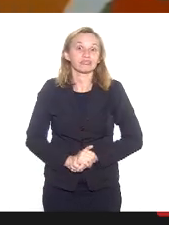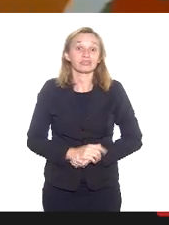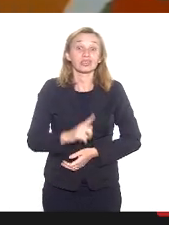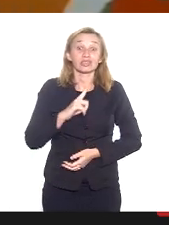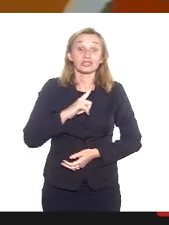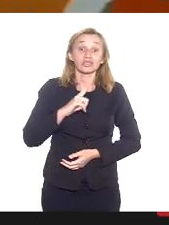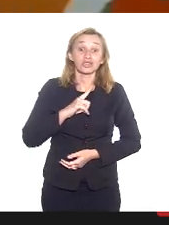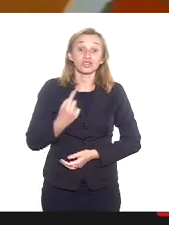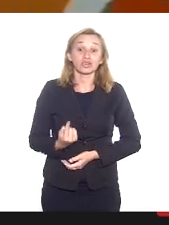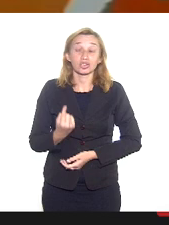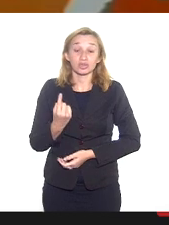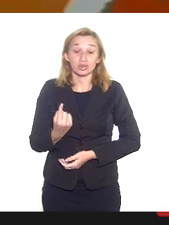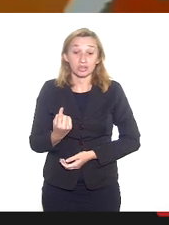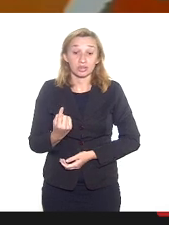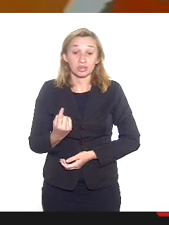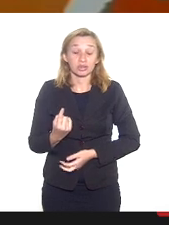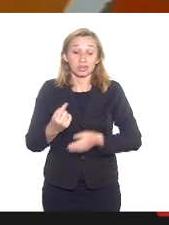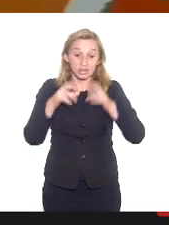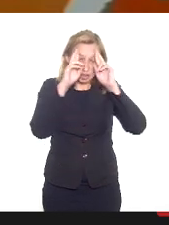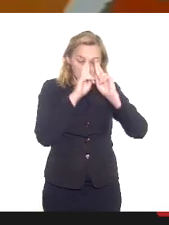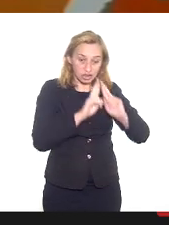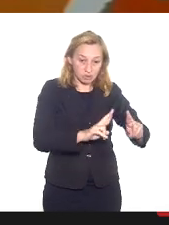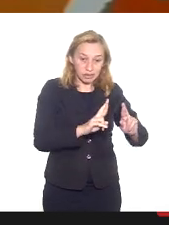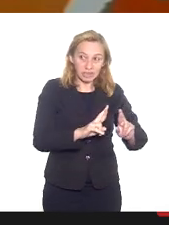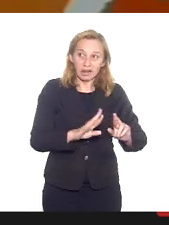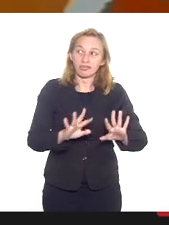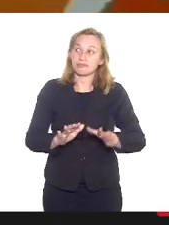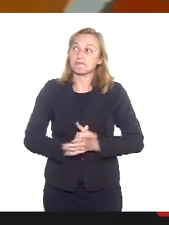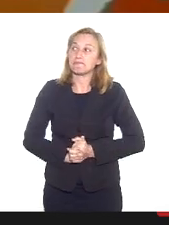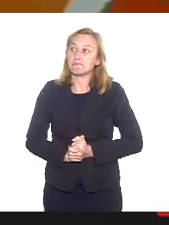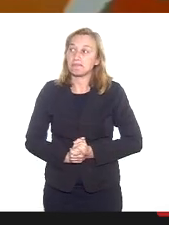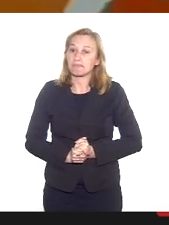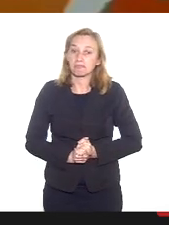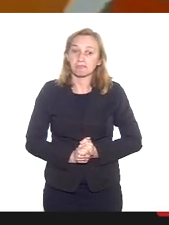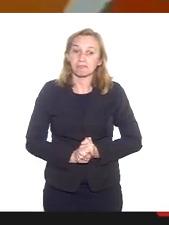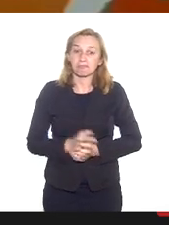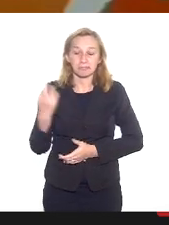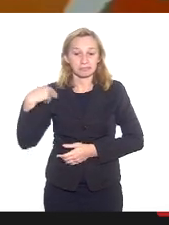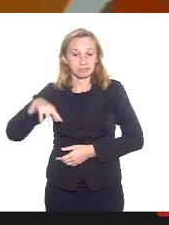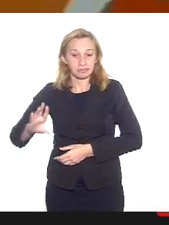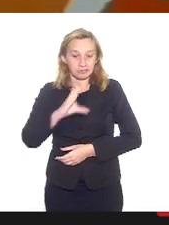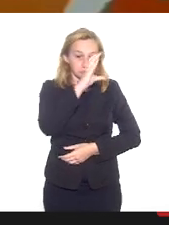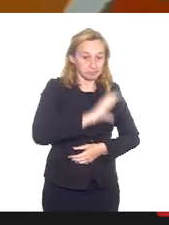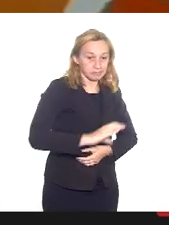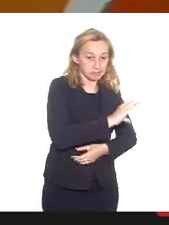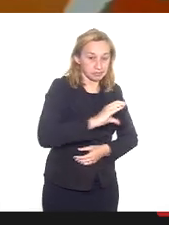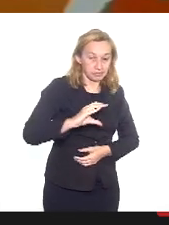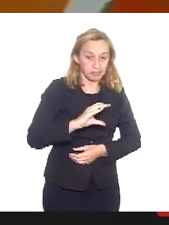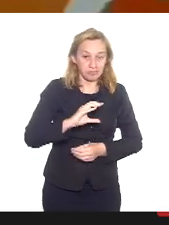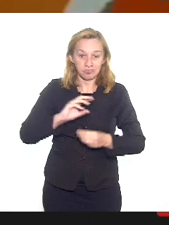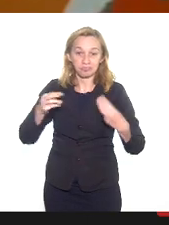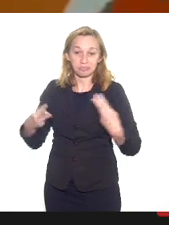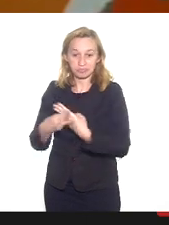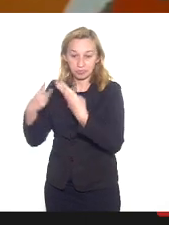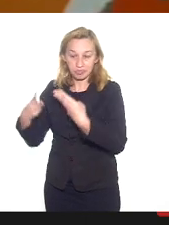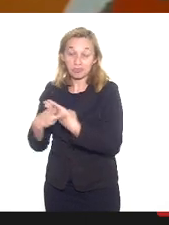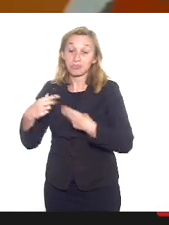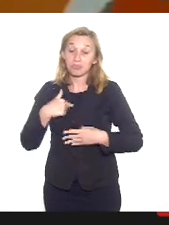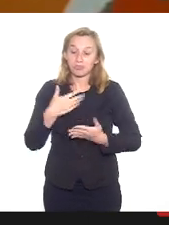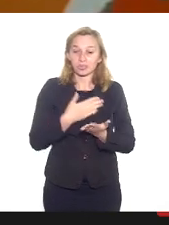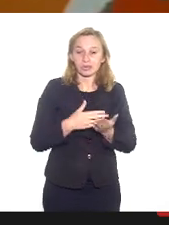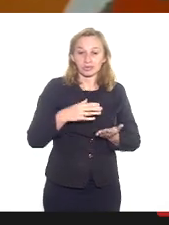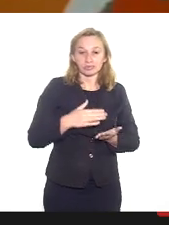estudantes que respeitavam, digamos assim, a religião católica e judaica. Então, eu cresci